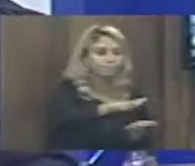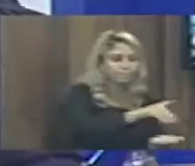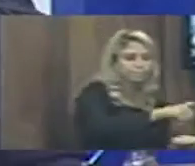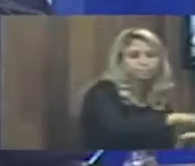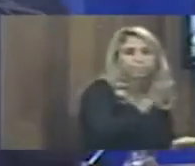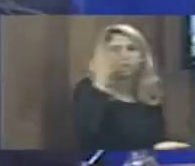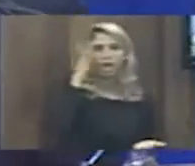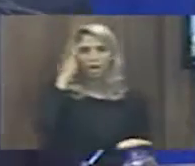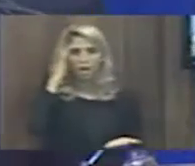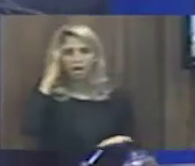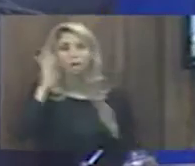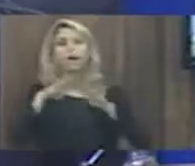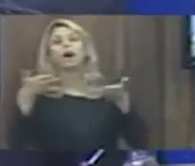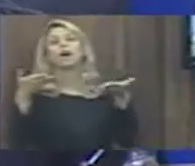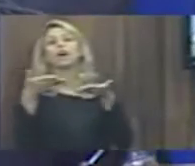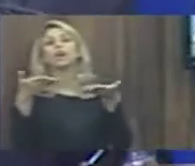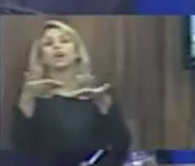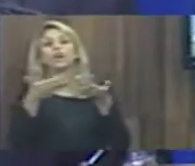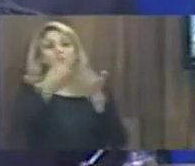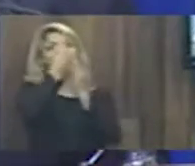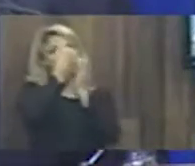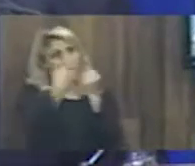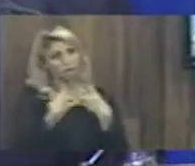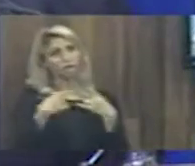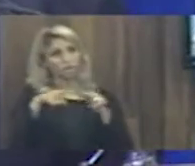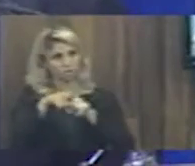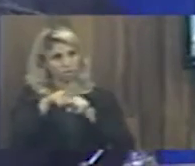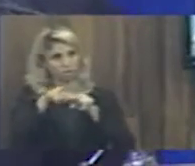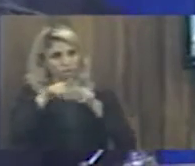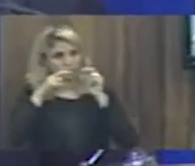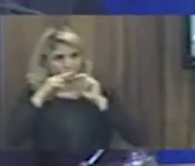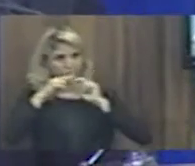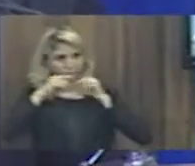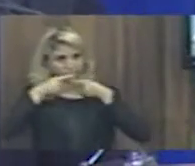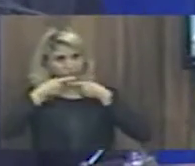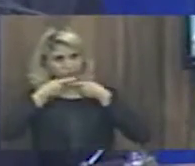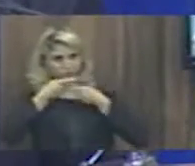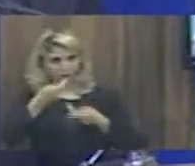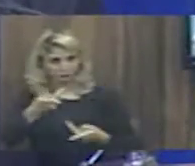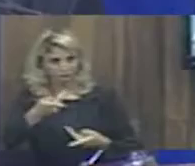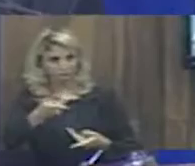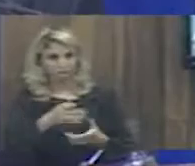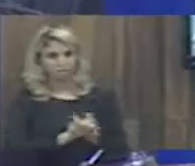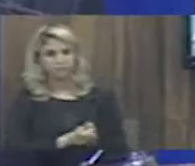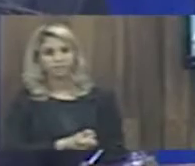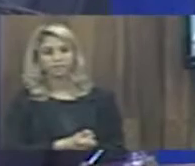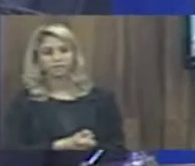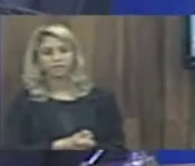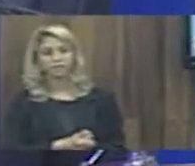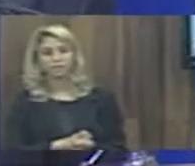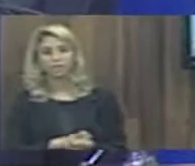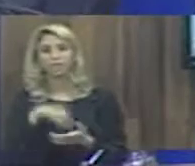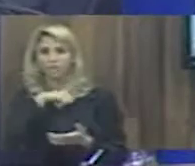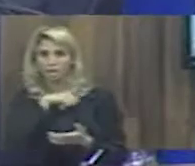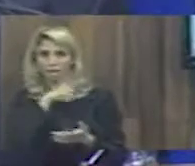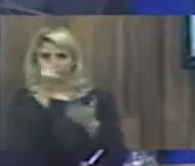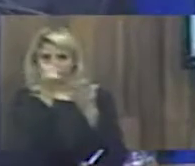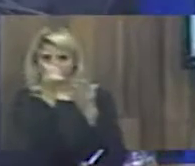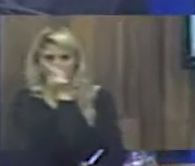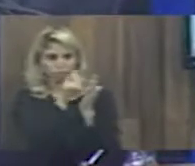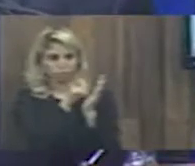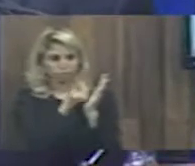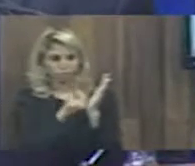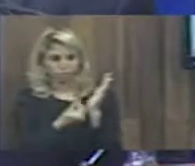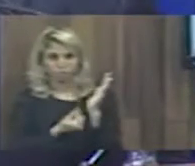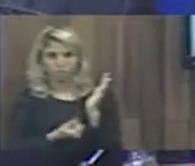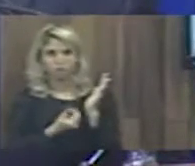Ele diz, na denúncia dele, que tem subpreço no edital para